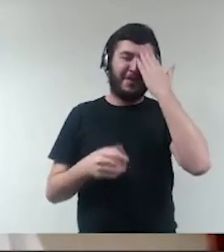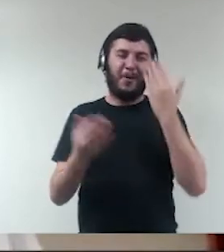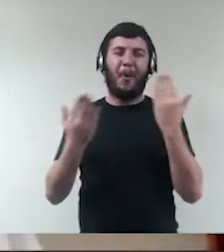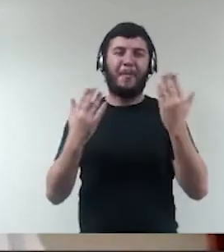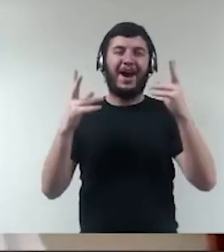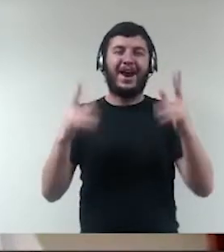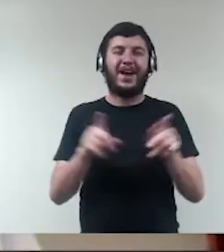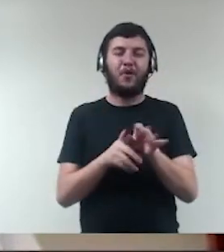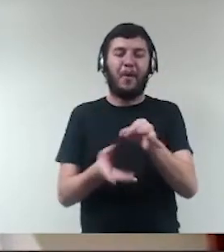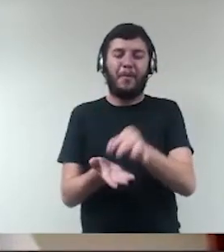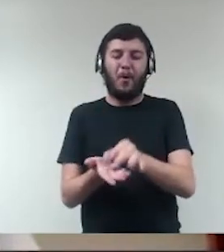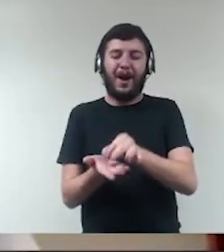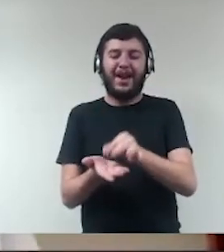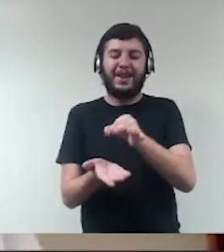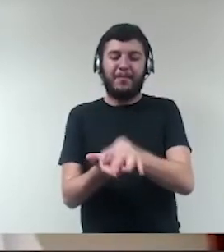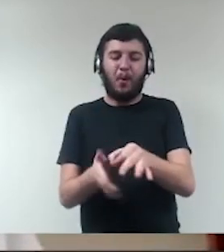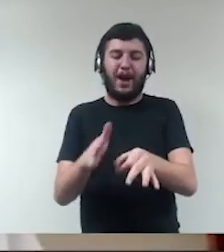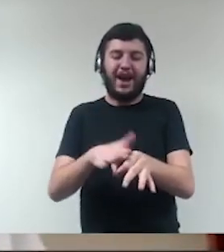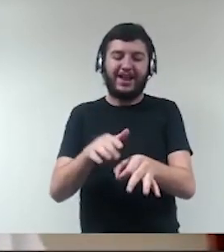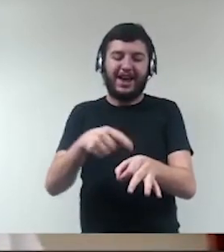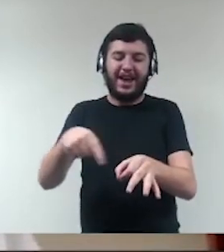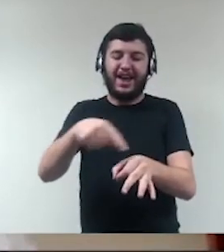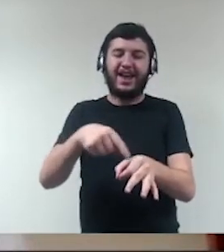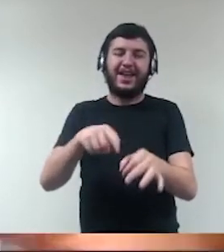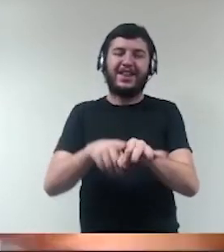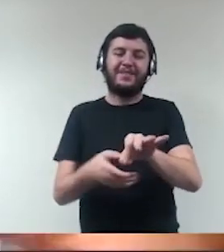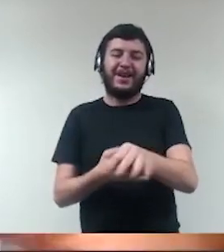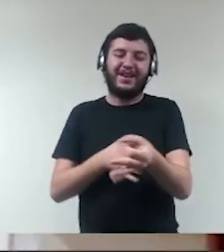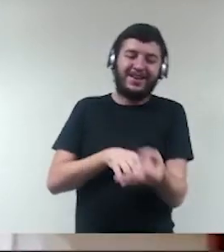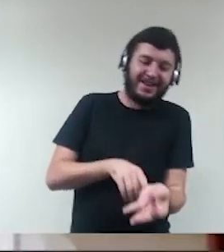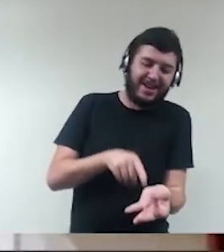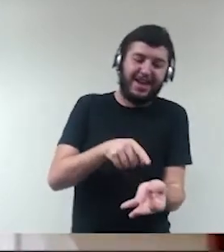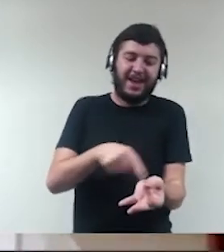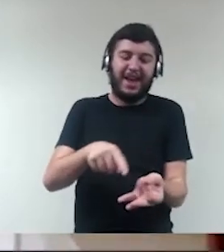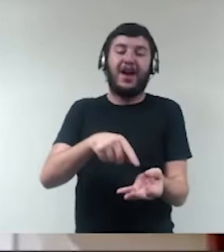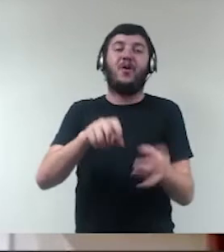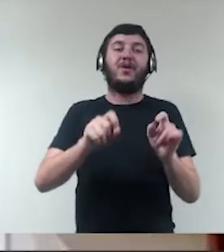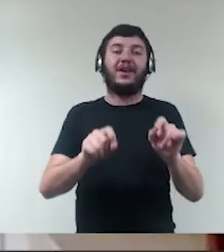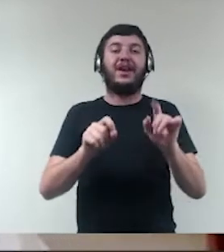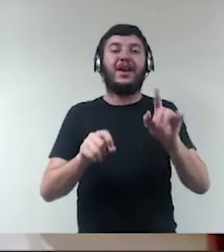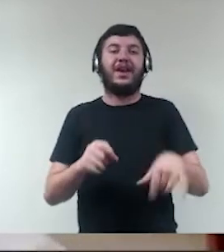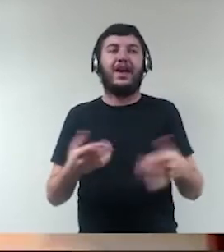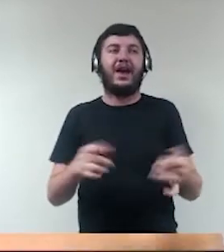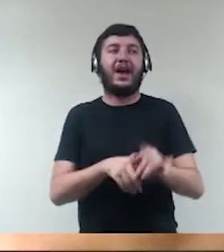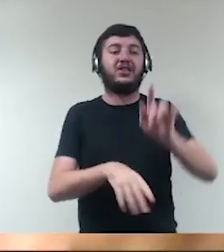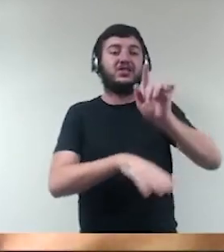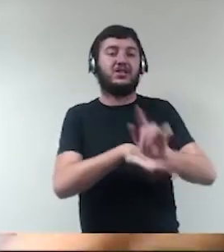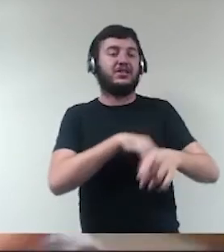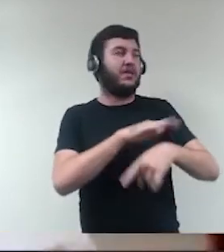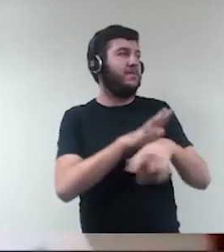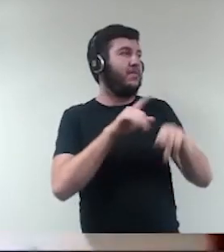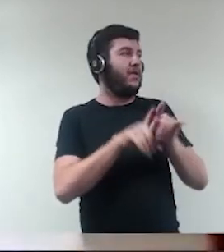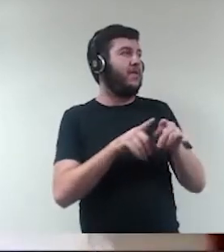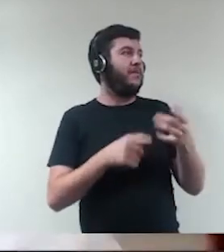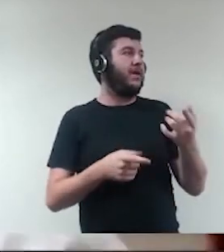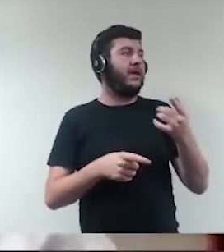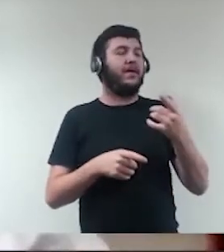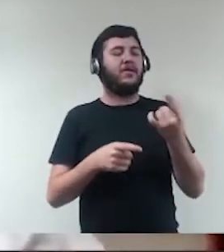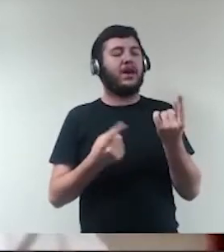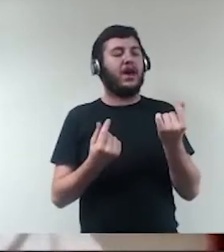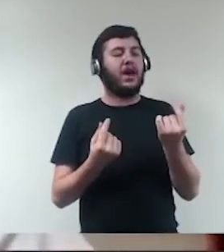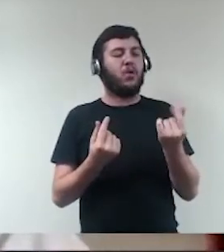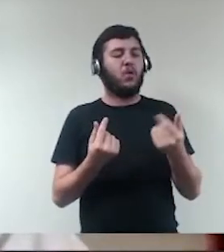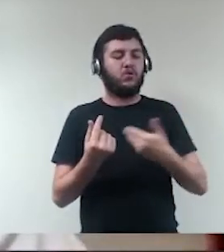legislador tentando dar uma visão 360 graus sobre a gestão de recursos públicos, abarcando não só